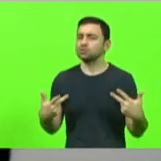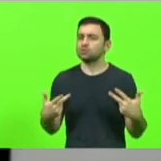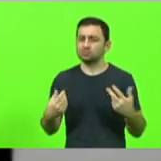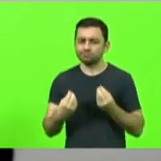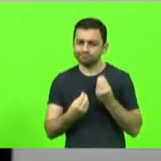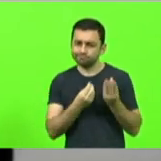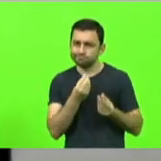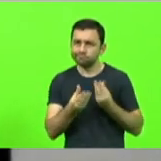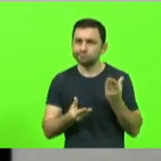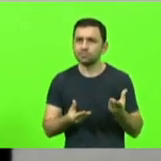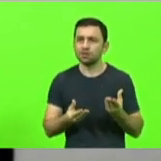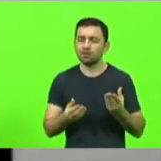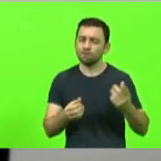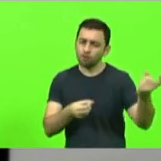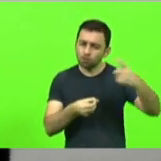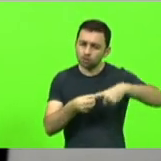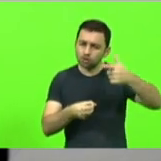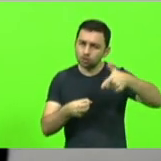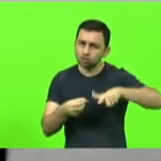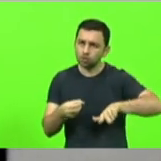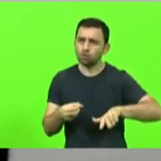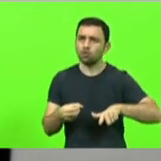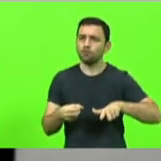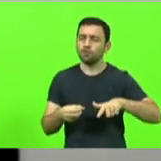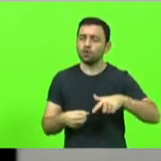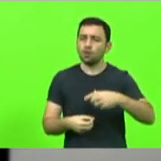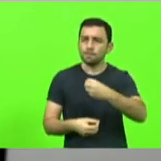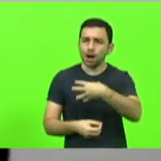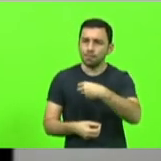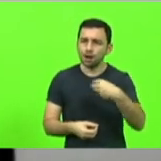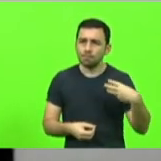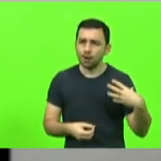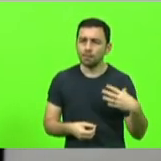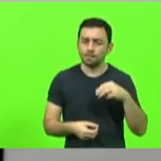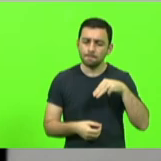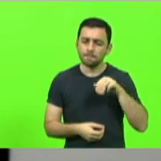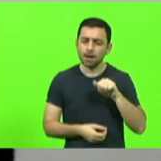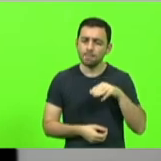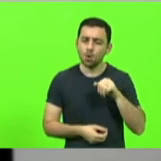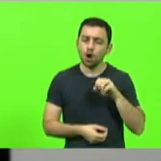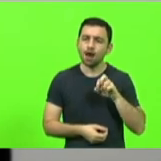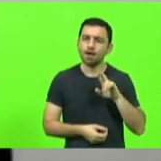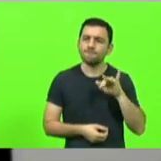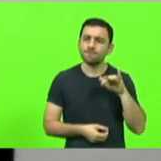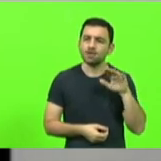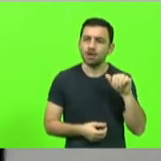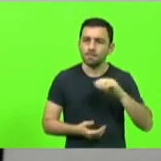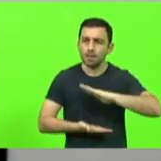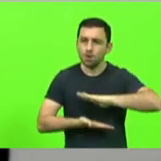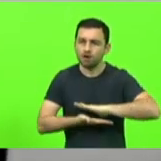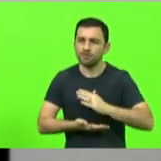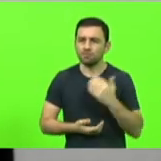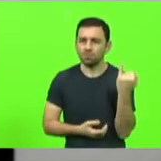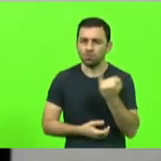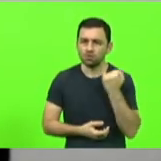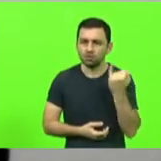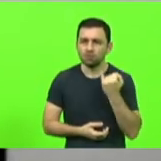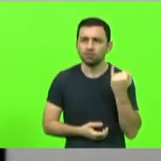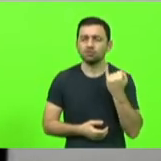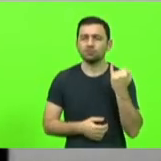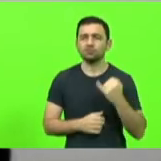reestabelecer esse número de mamografias para zerar as filas que estão ainda